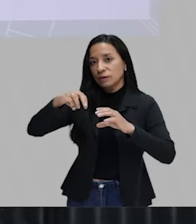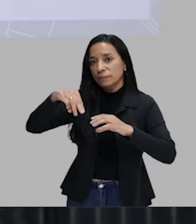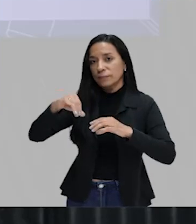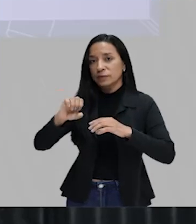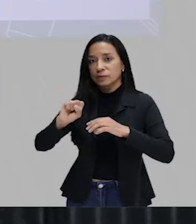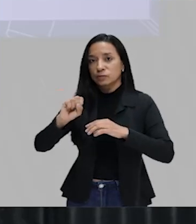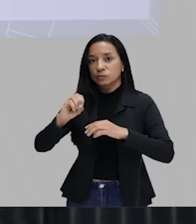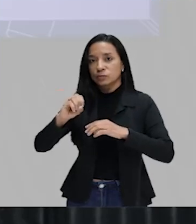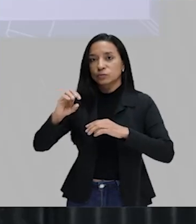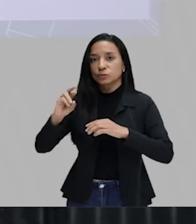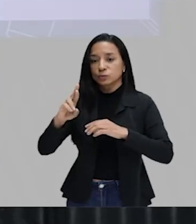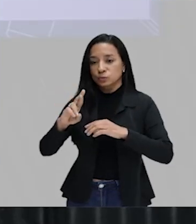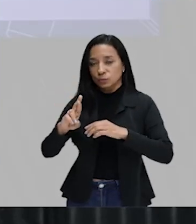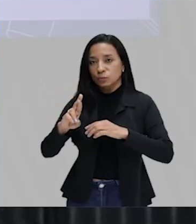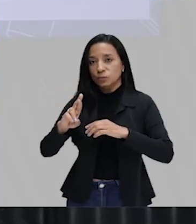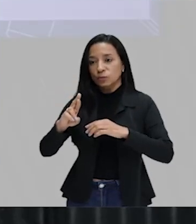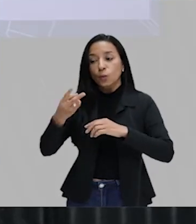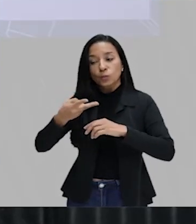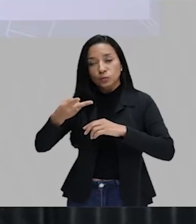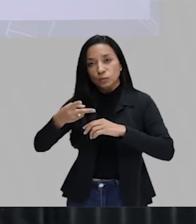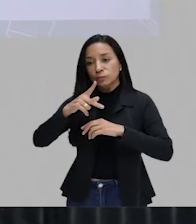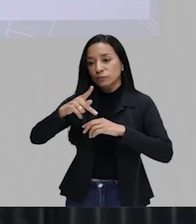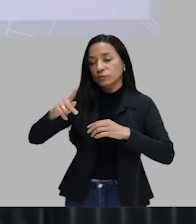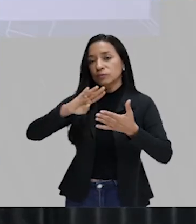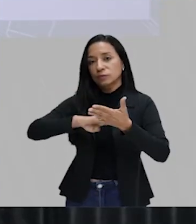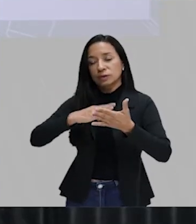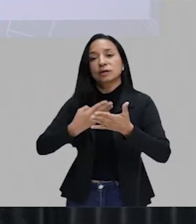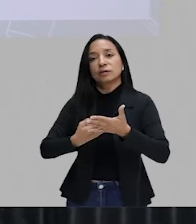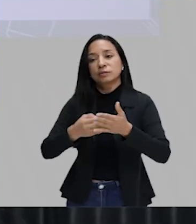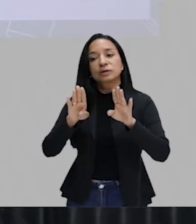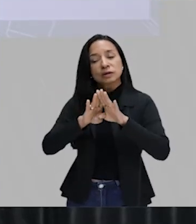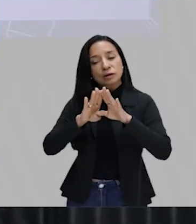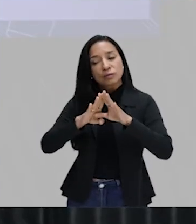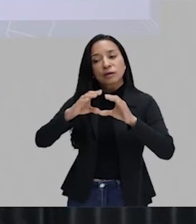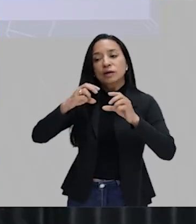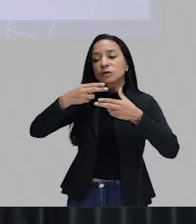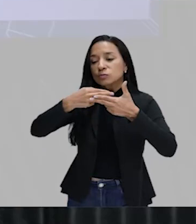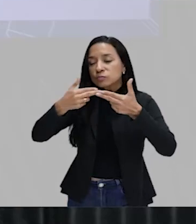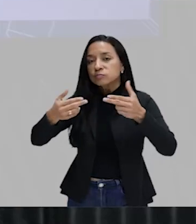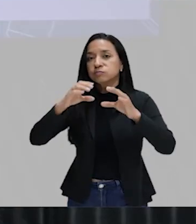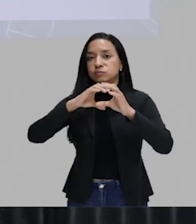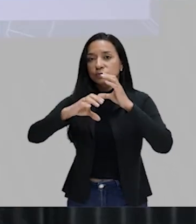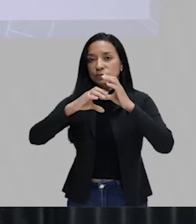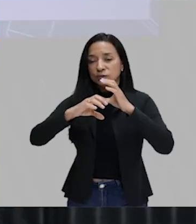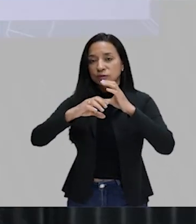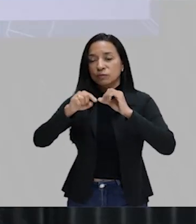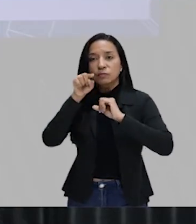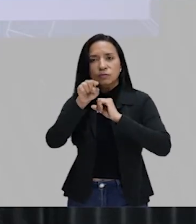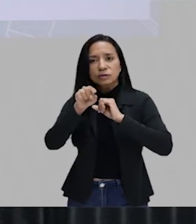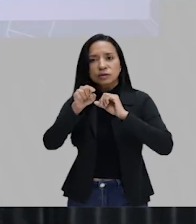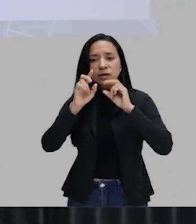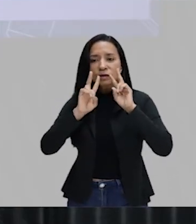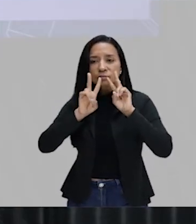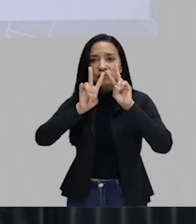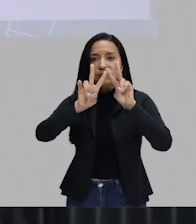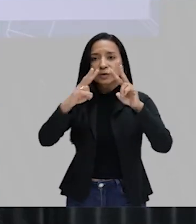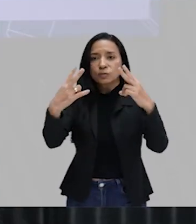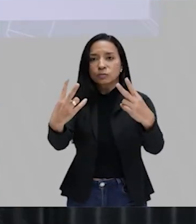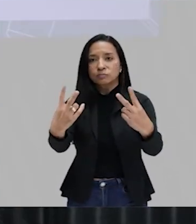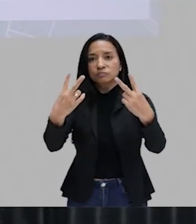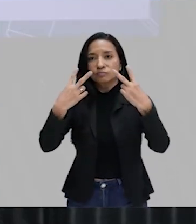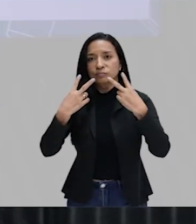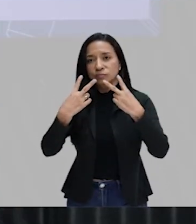os emissores, as emissoras aqui, somos também elementos da comunicação. Você que está me vendo pela